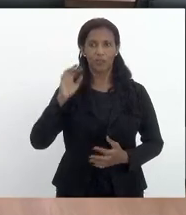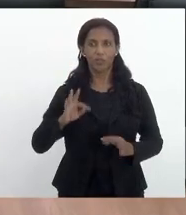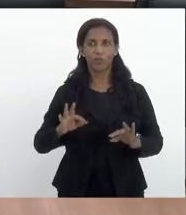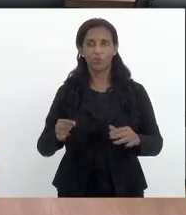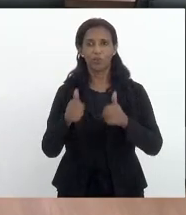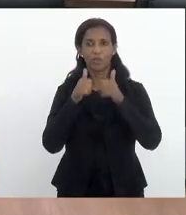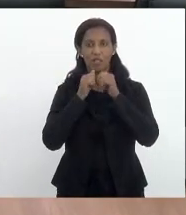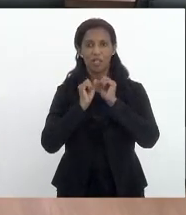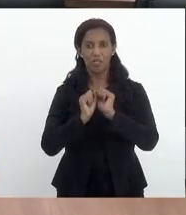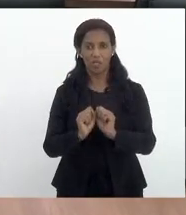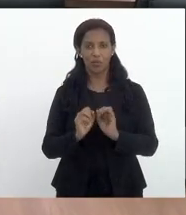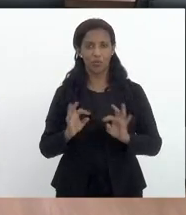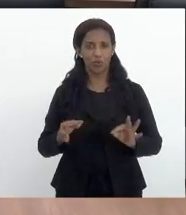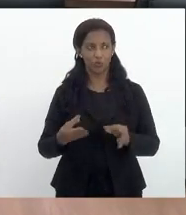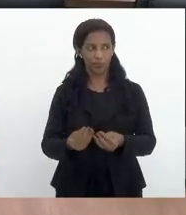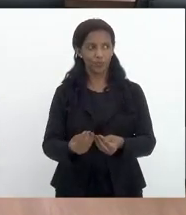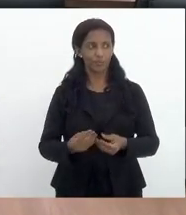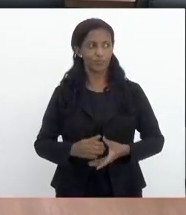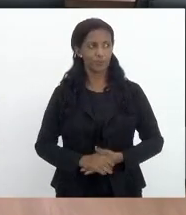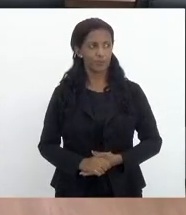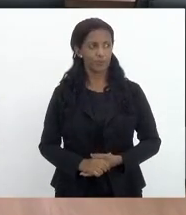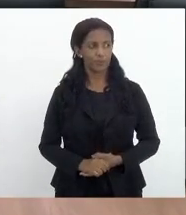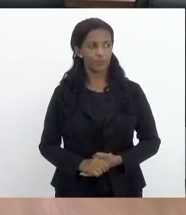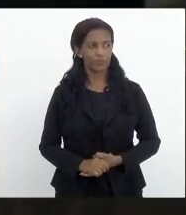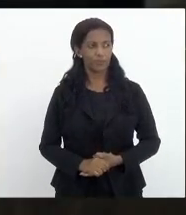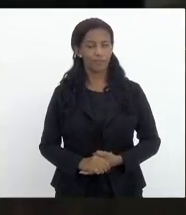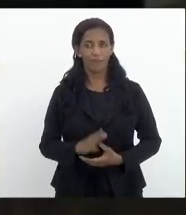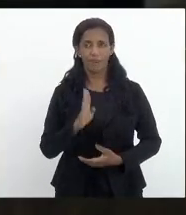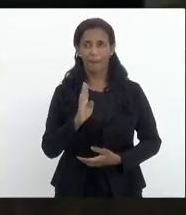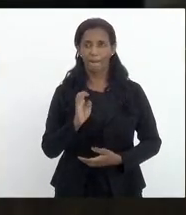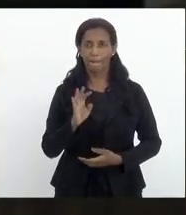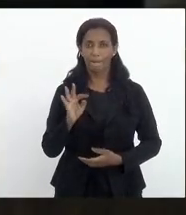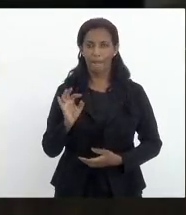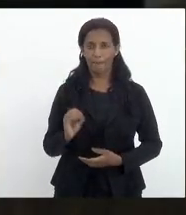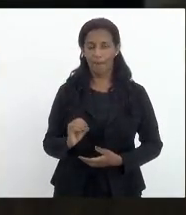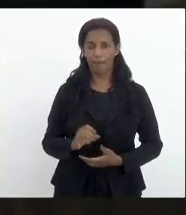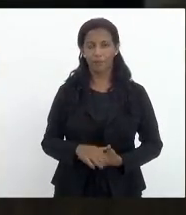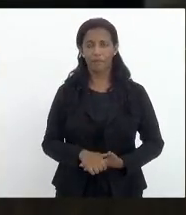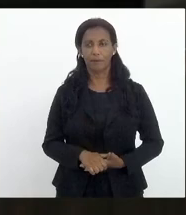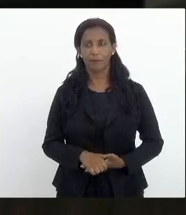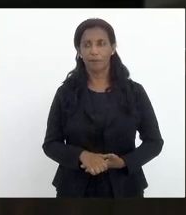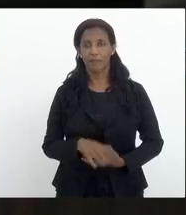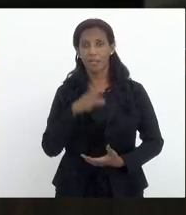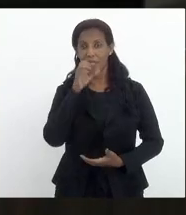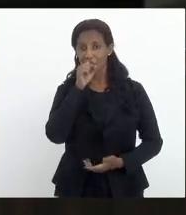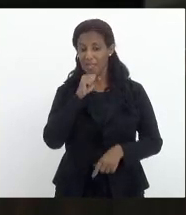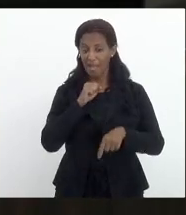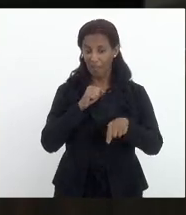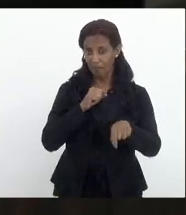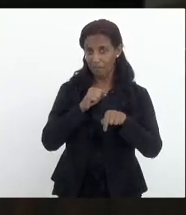as assessoras e assessores presentes, Bebetão, Bebeto, sábado, hein?